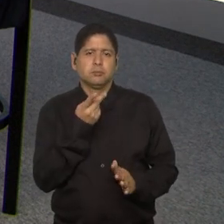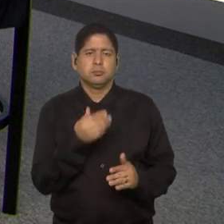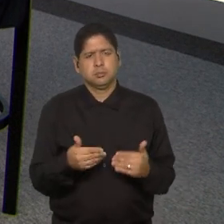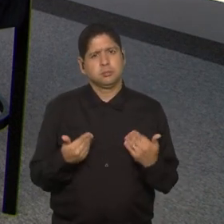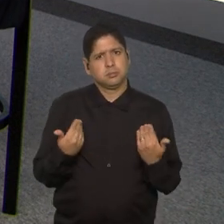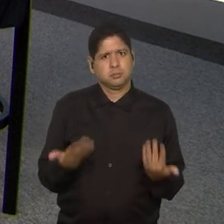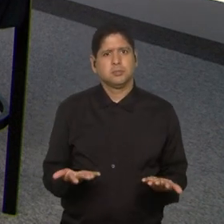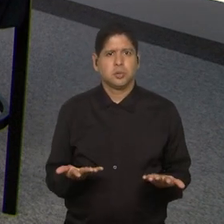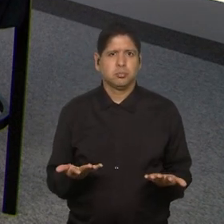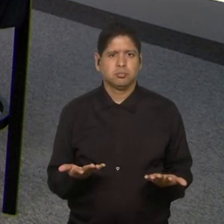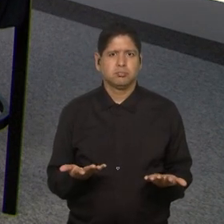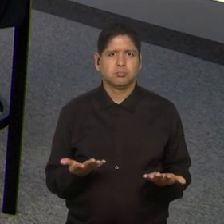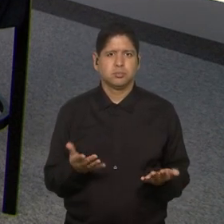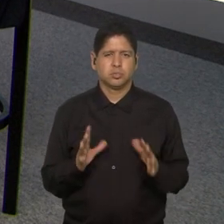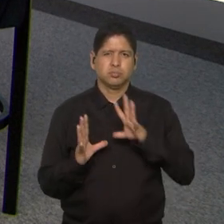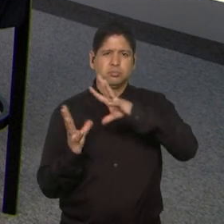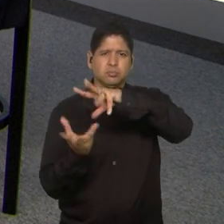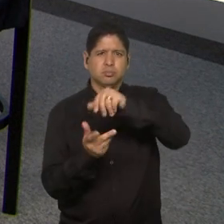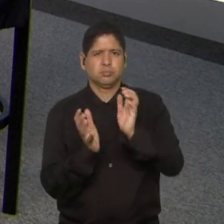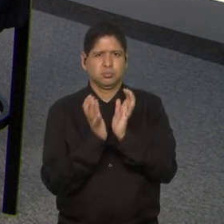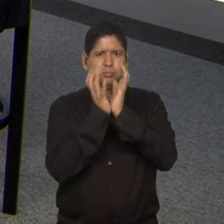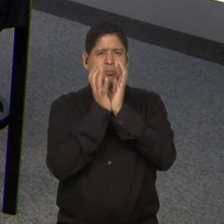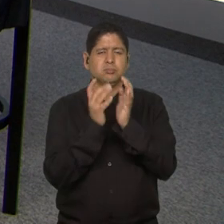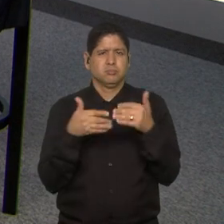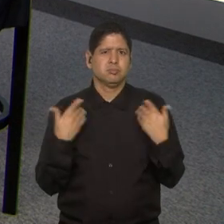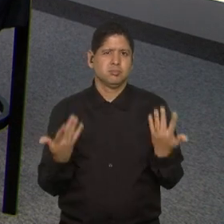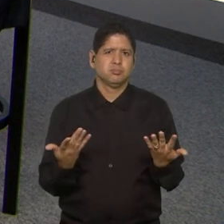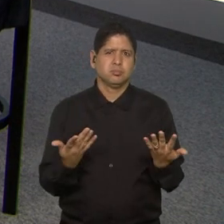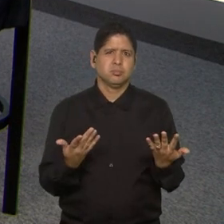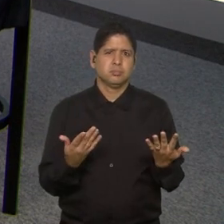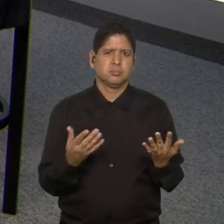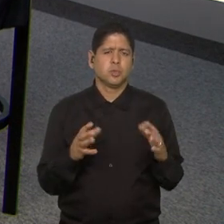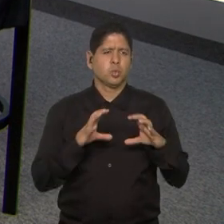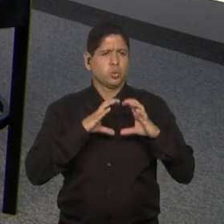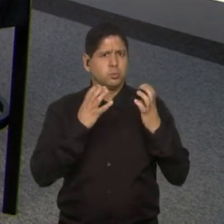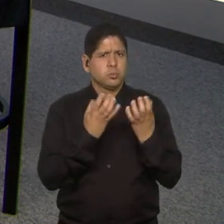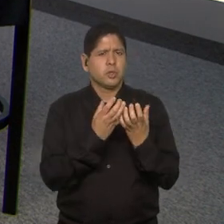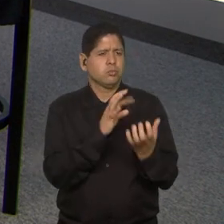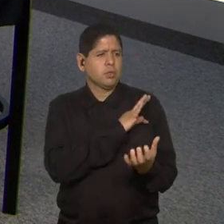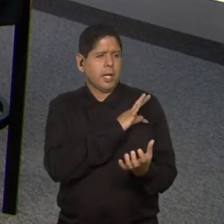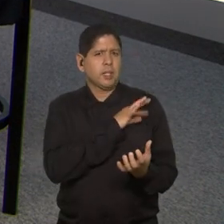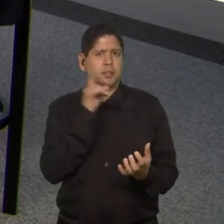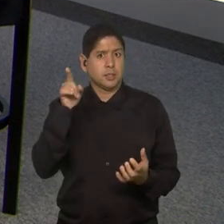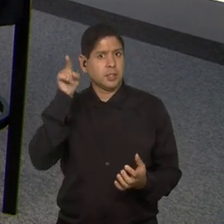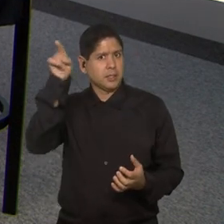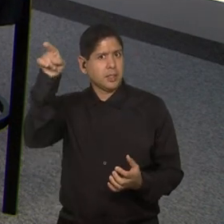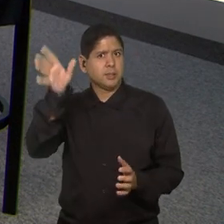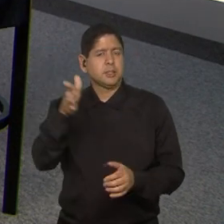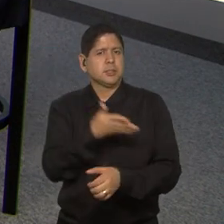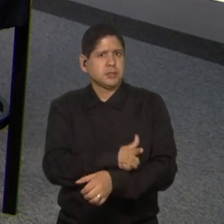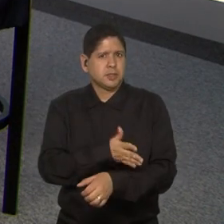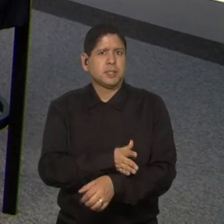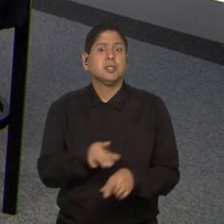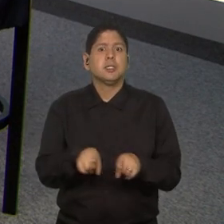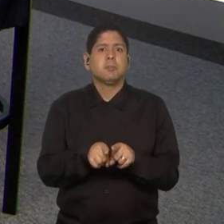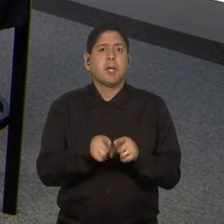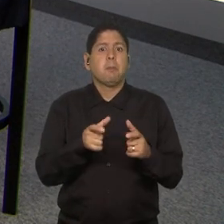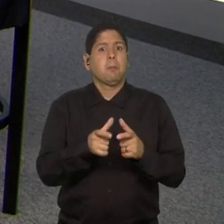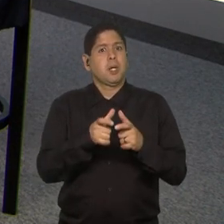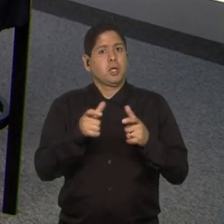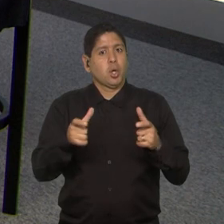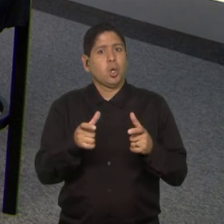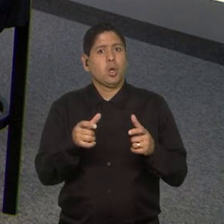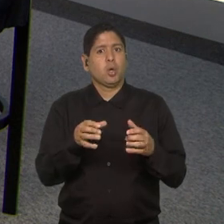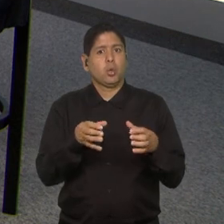Copa do Mundo, a comissão está toda lá. Importante também acentuar que é a maior comissão